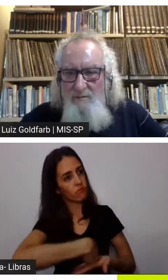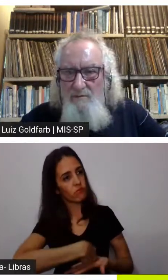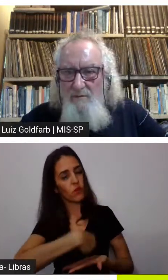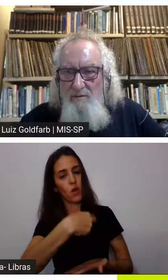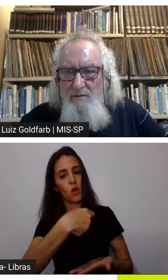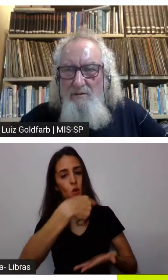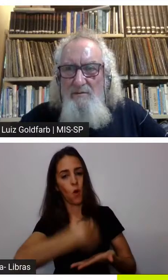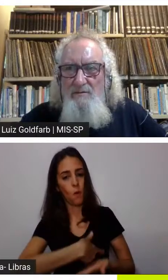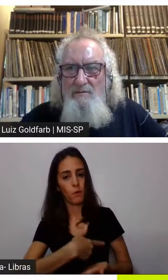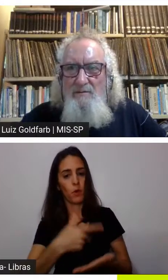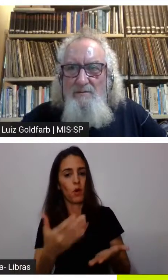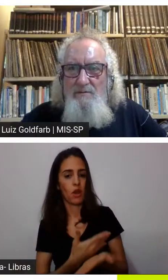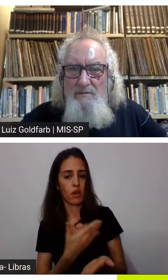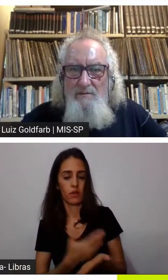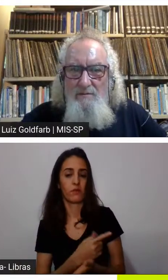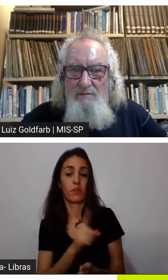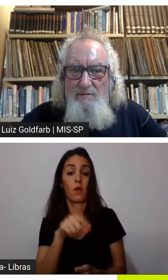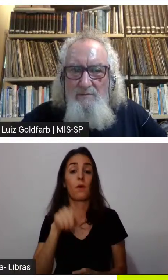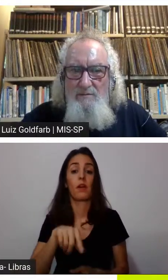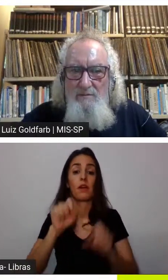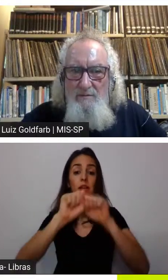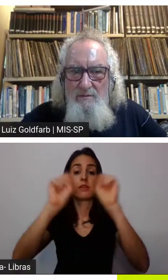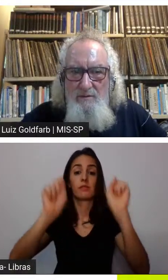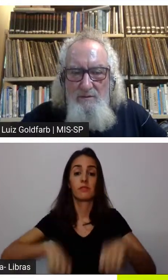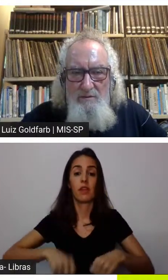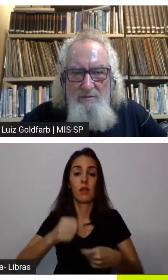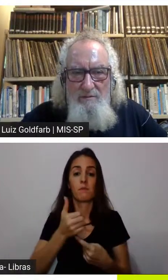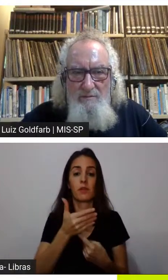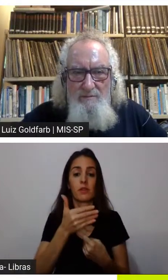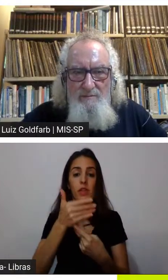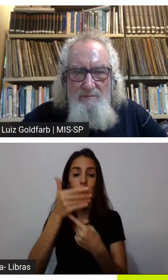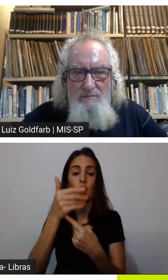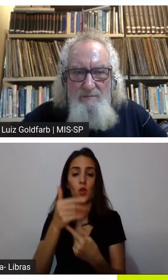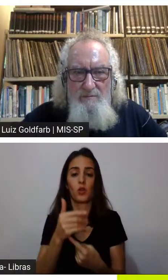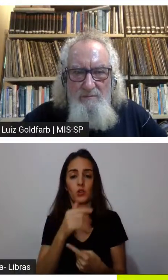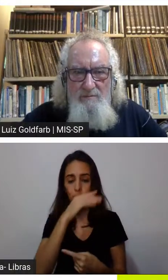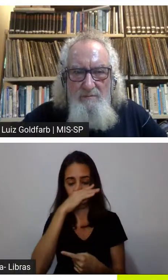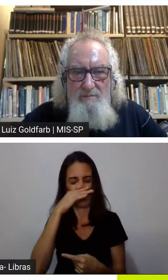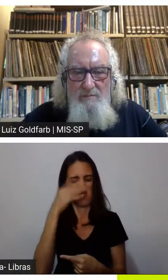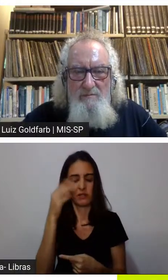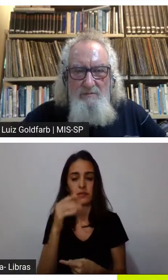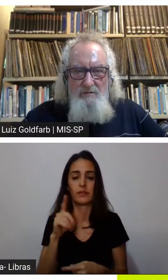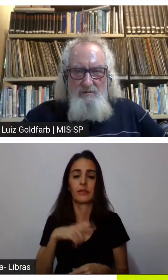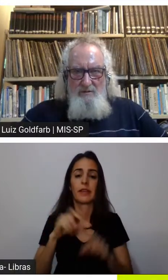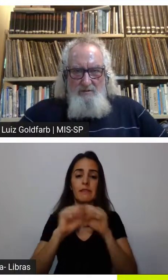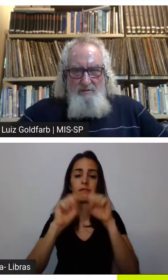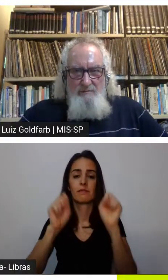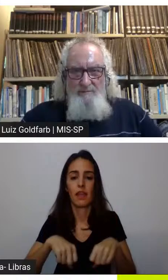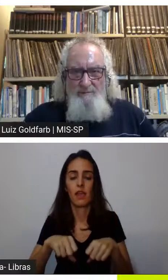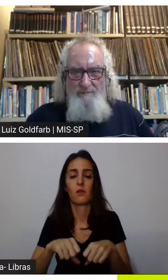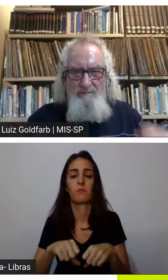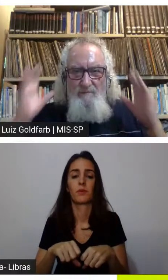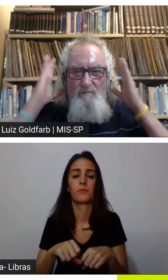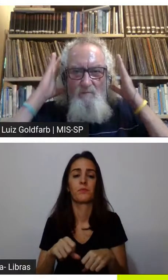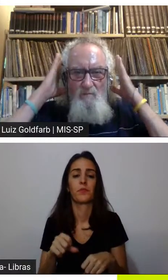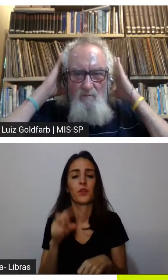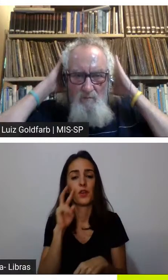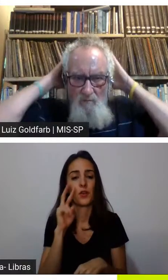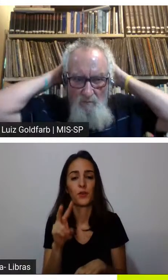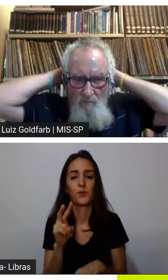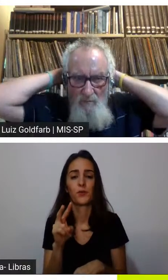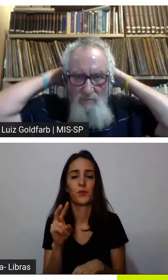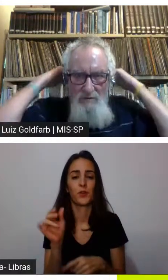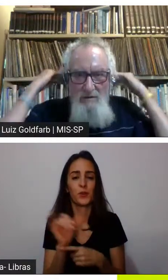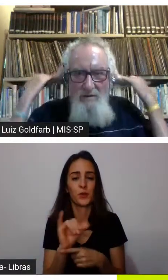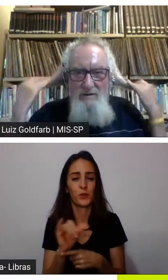automaticamente teu pedido vai para um outro setor um robozinho aliás tem vídeo dos robozinhos no YouTube gente eu achei bonitinho as pessoas